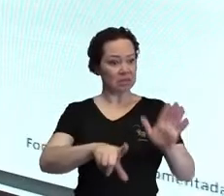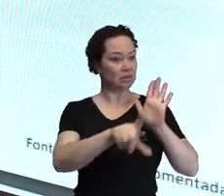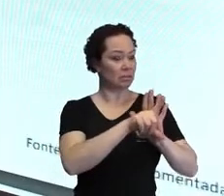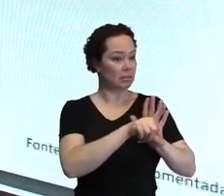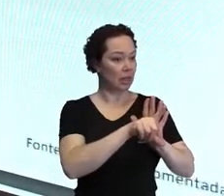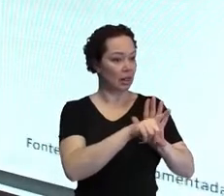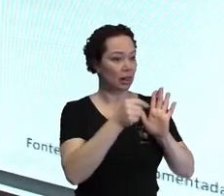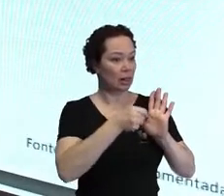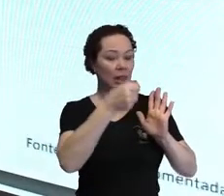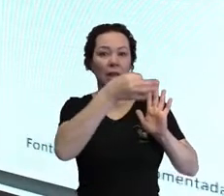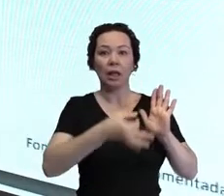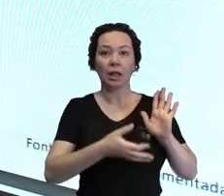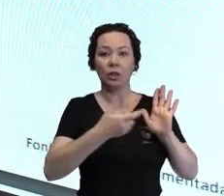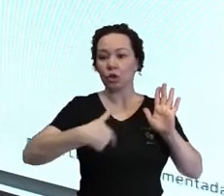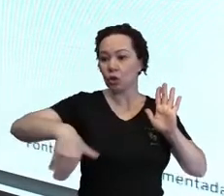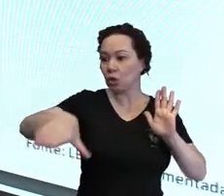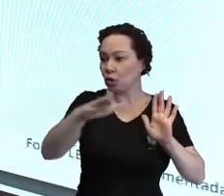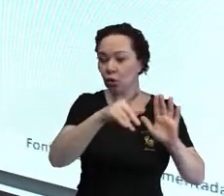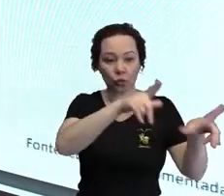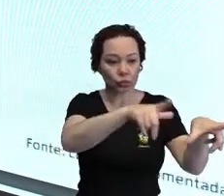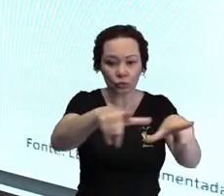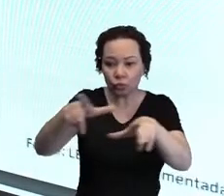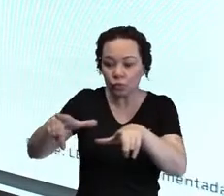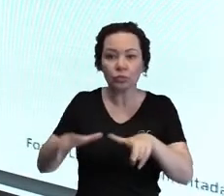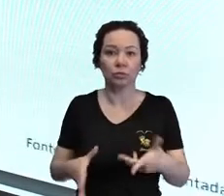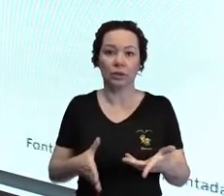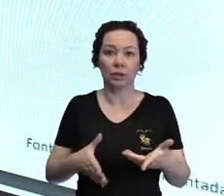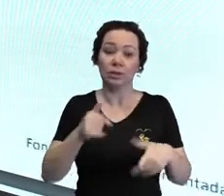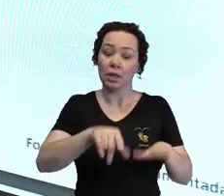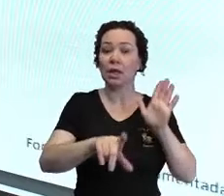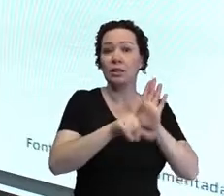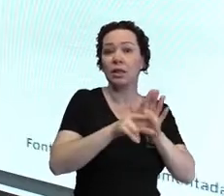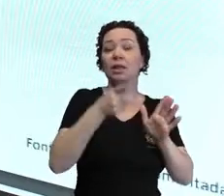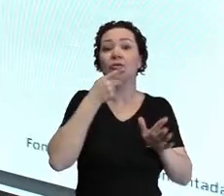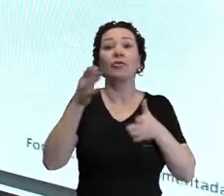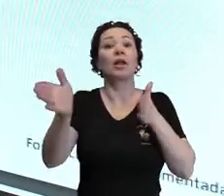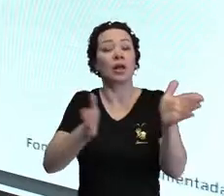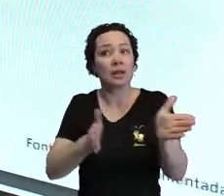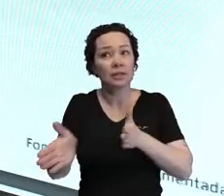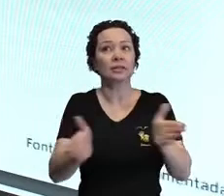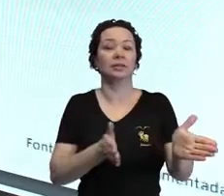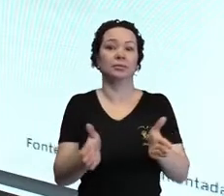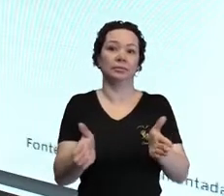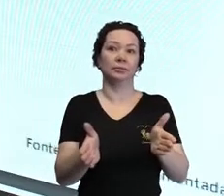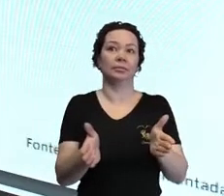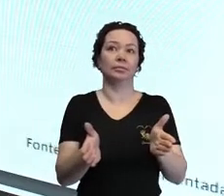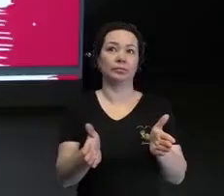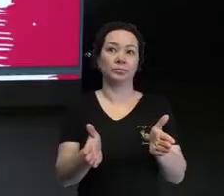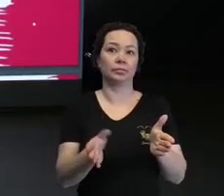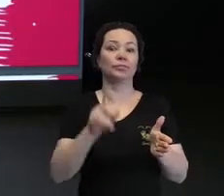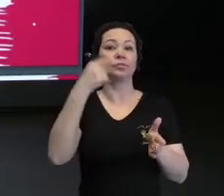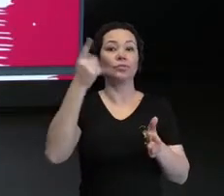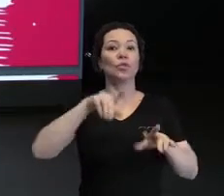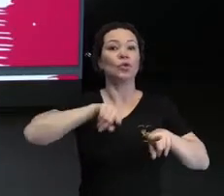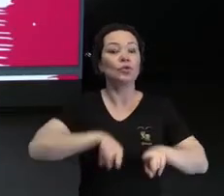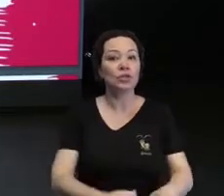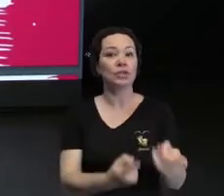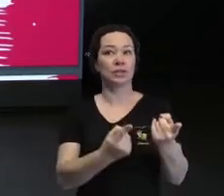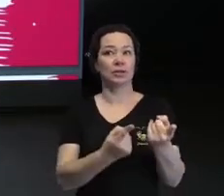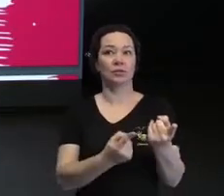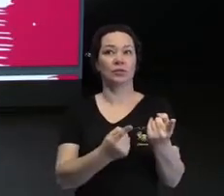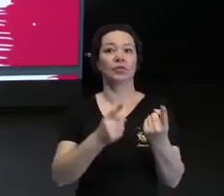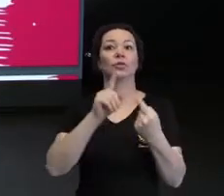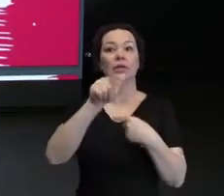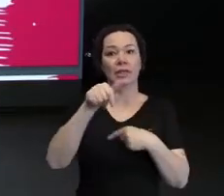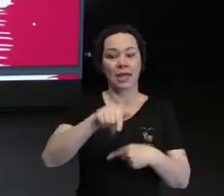todos os ambientes que a gente está? E nessa lei, a gente fala de acessibilidade. E um outro desafio que